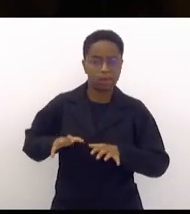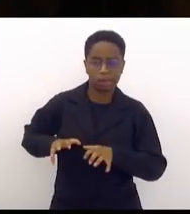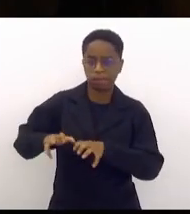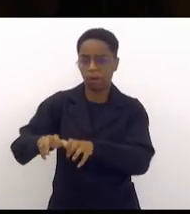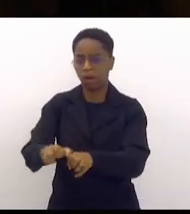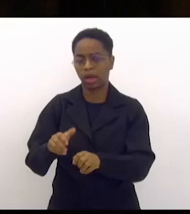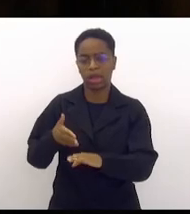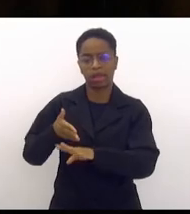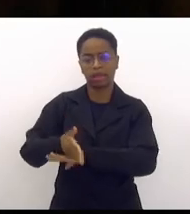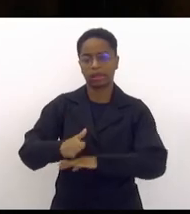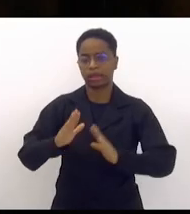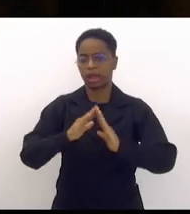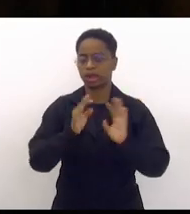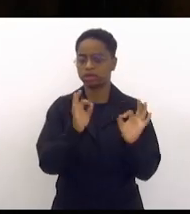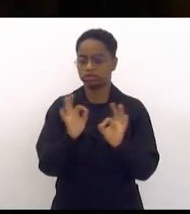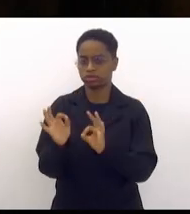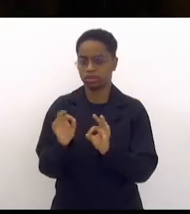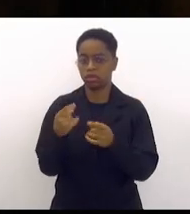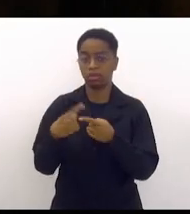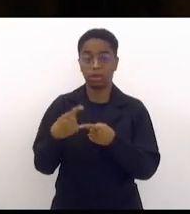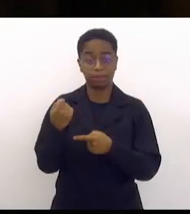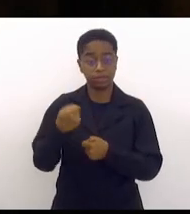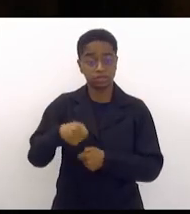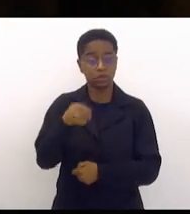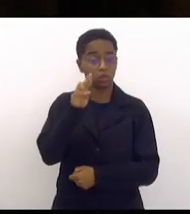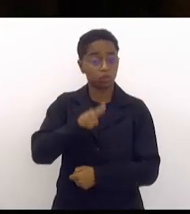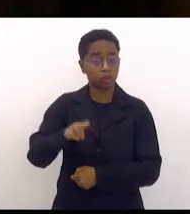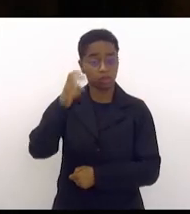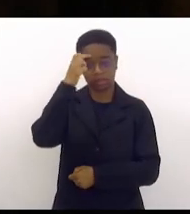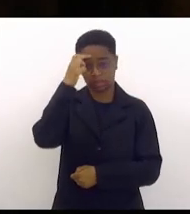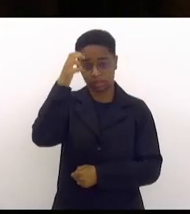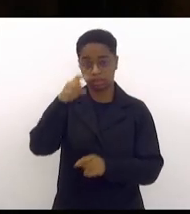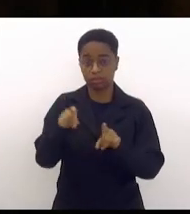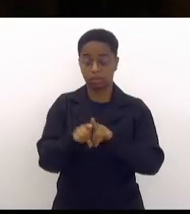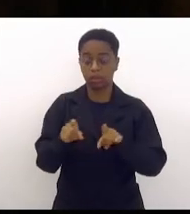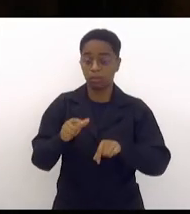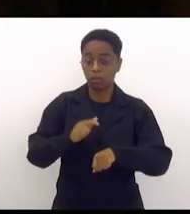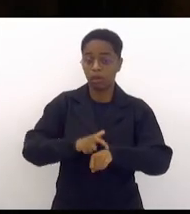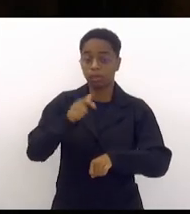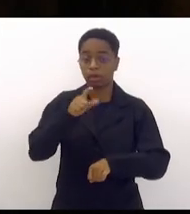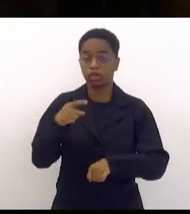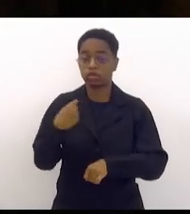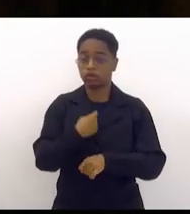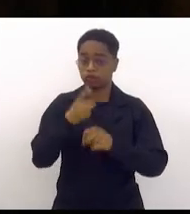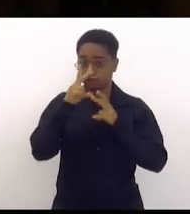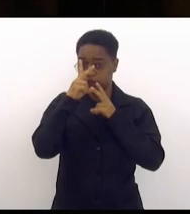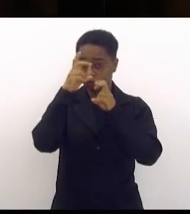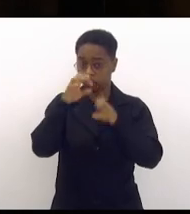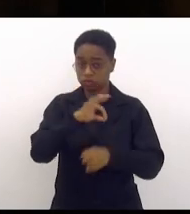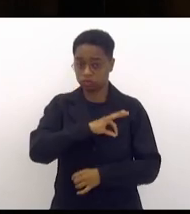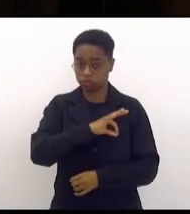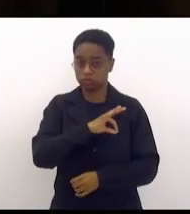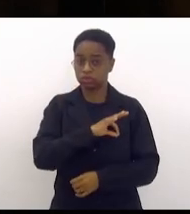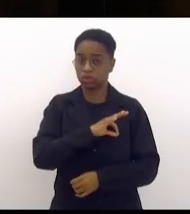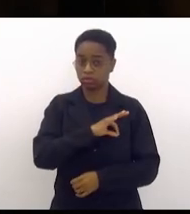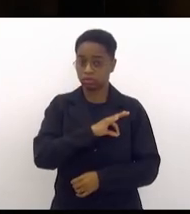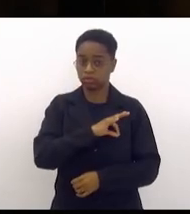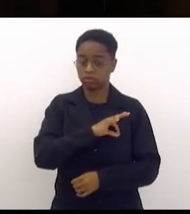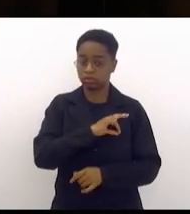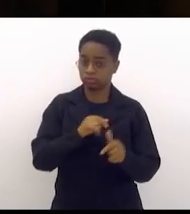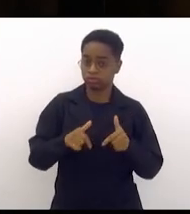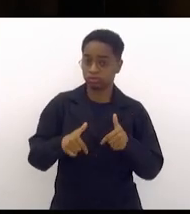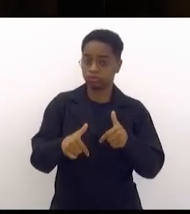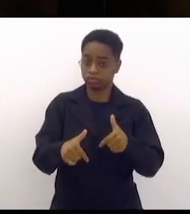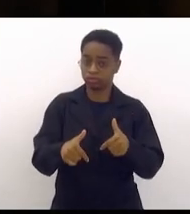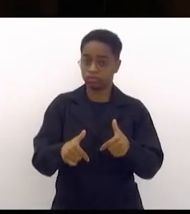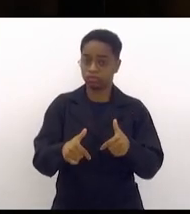de residência usar a inteligência e quando chegar a nossa força policial o lado de lá